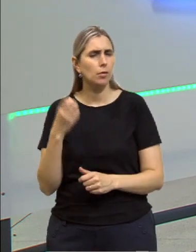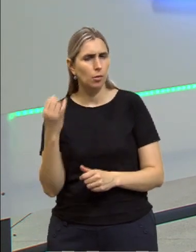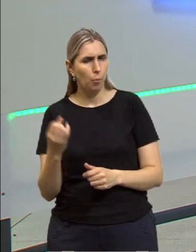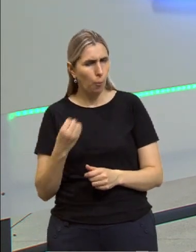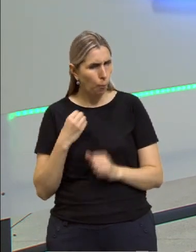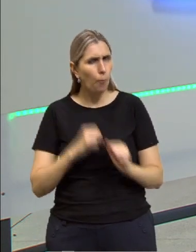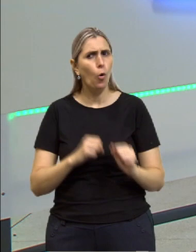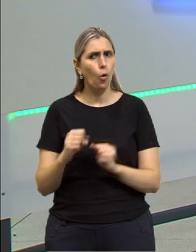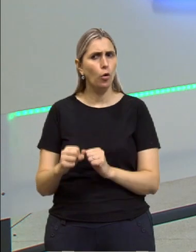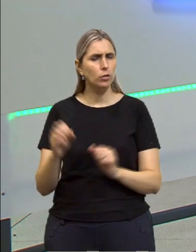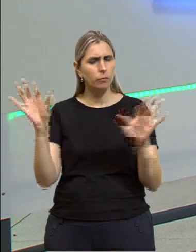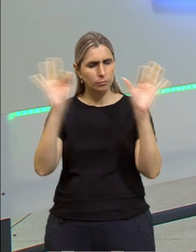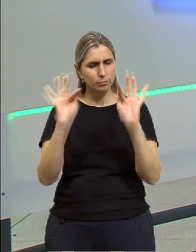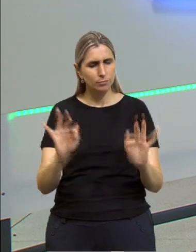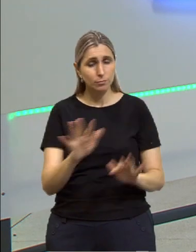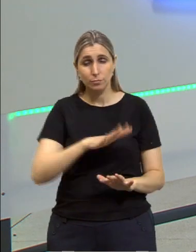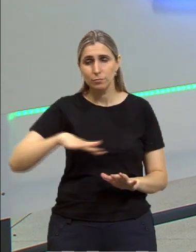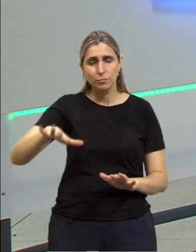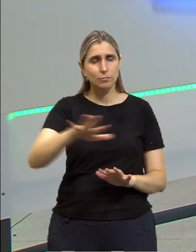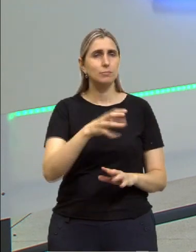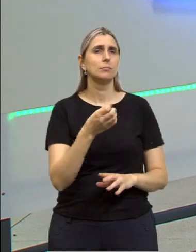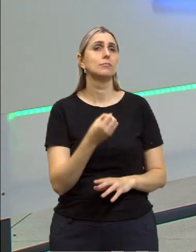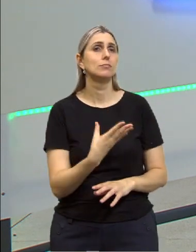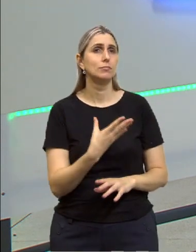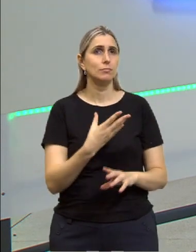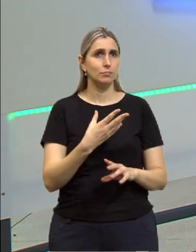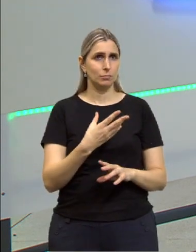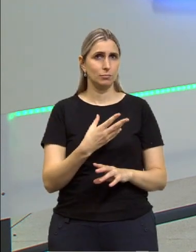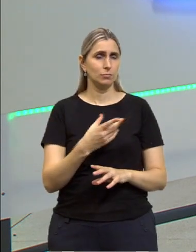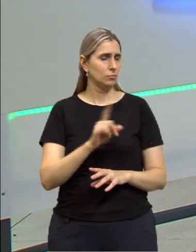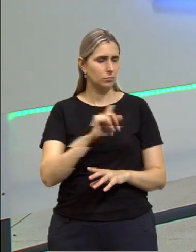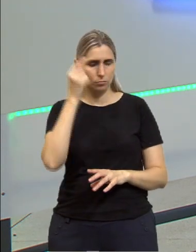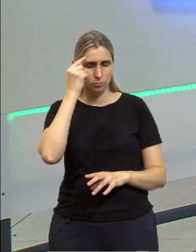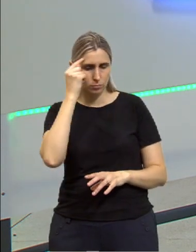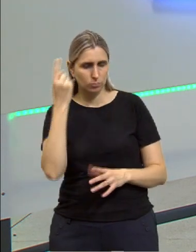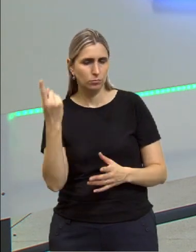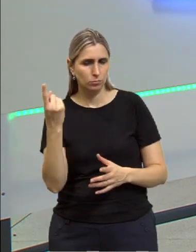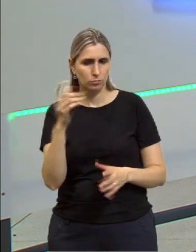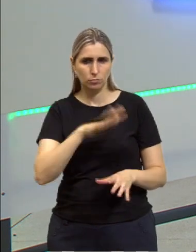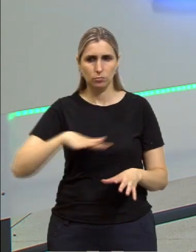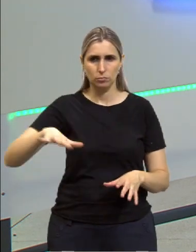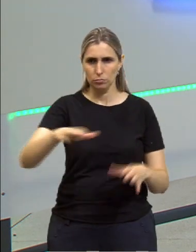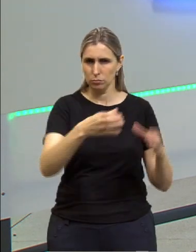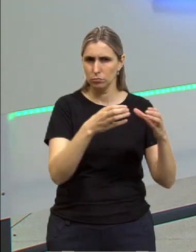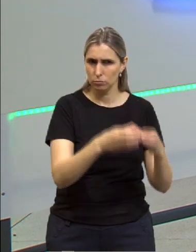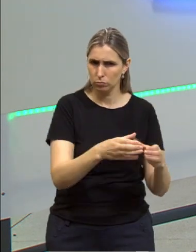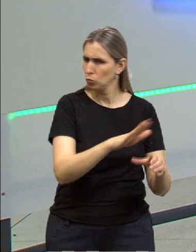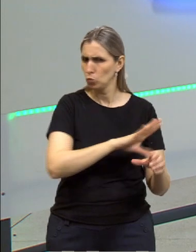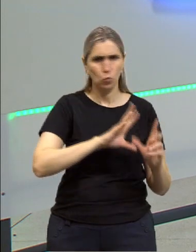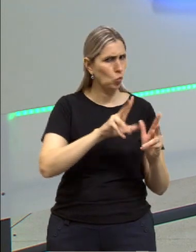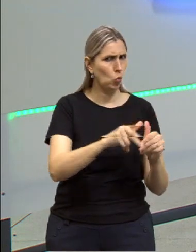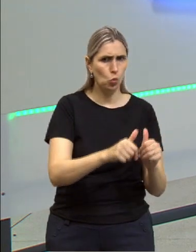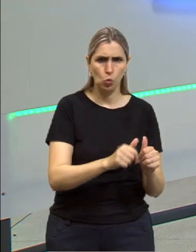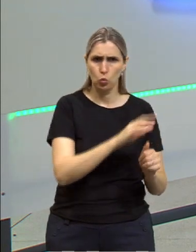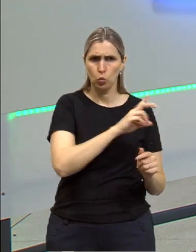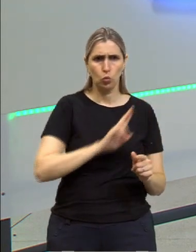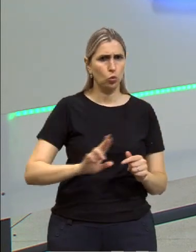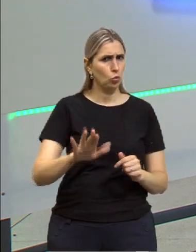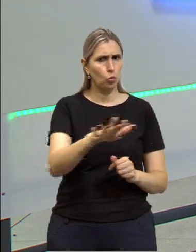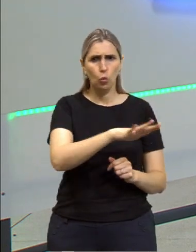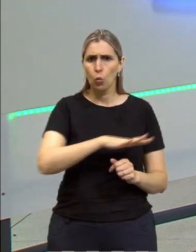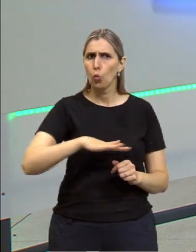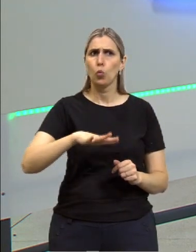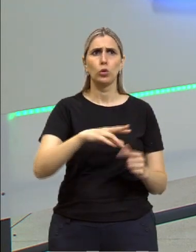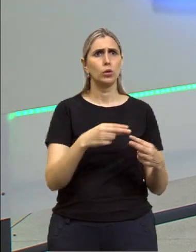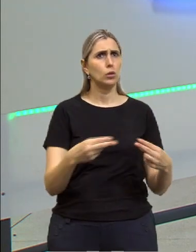Pensando o quê? Na felicidade geral, no bem-estar. Eu não estou pensando na coletividade, no todo, na universalização